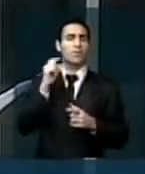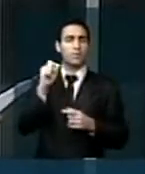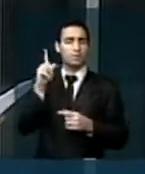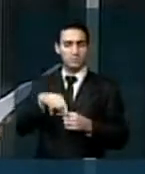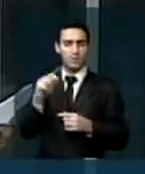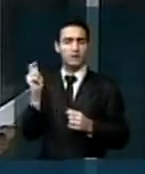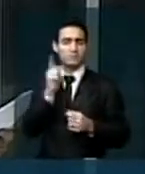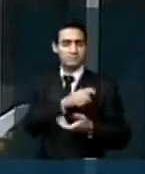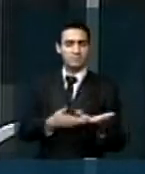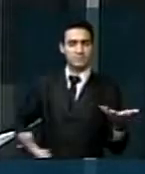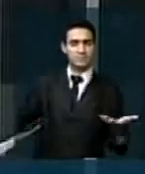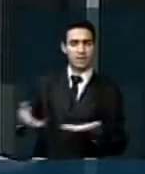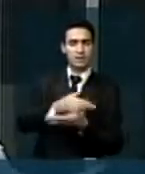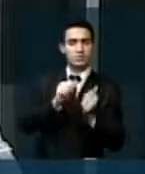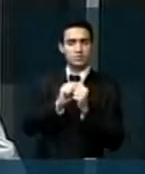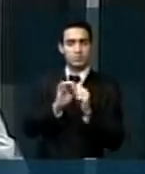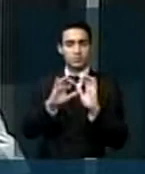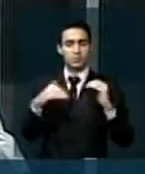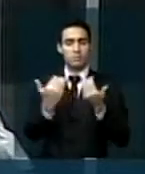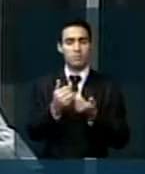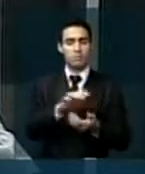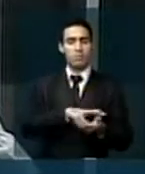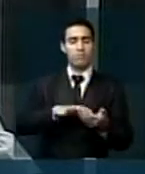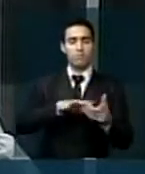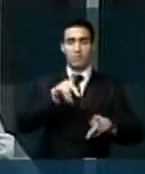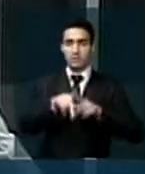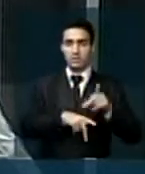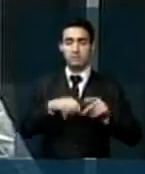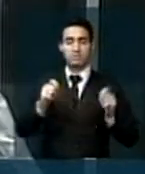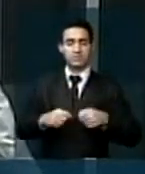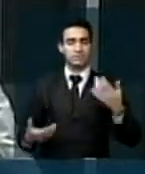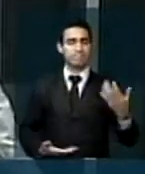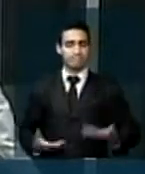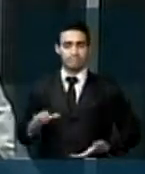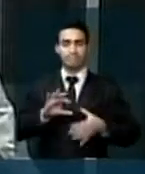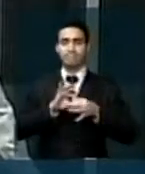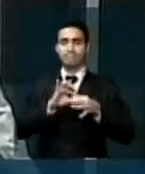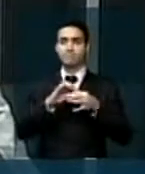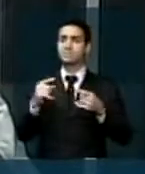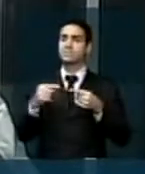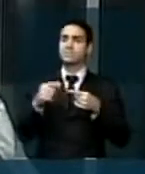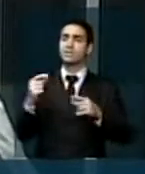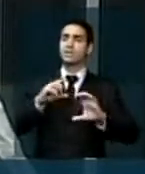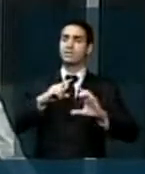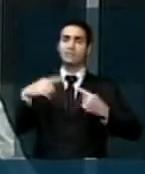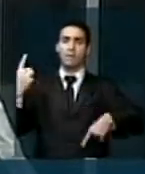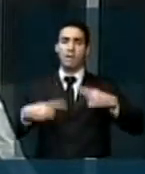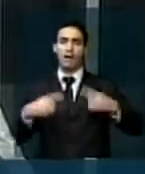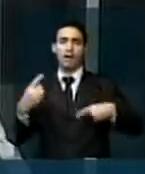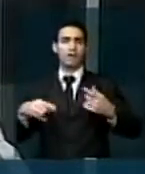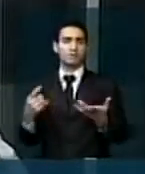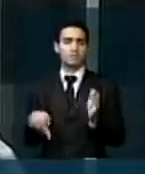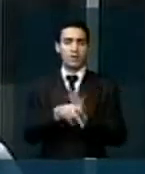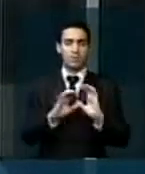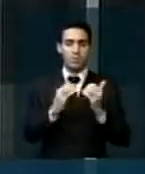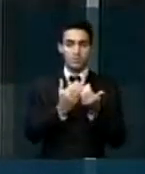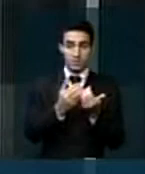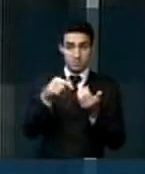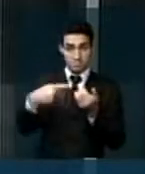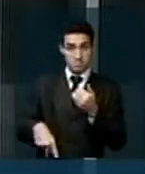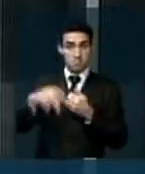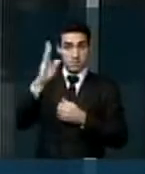capacidade de interagir com as populações locais, de servir de veículo para o debate sobre temas comunitários. No Brasil,